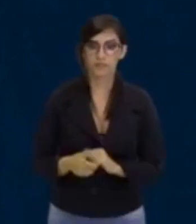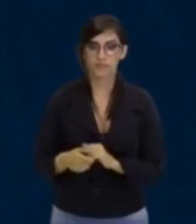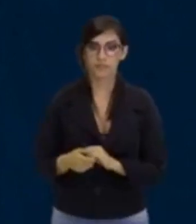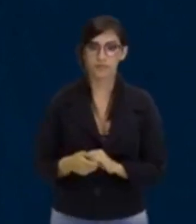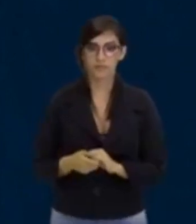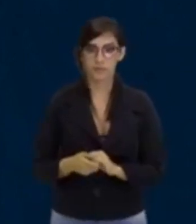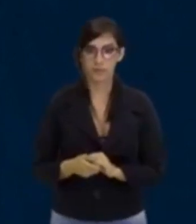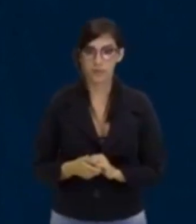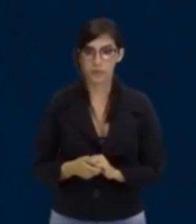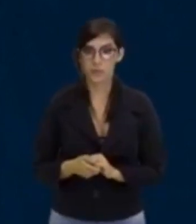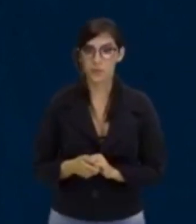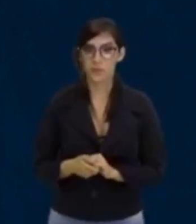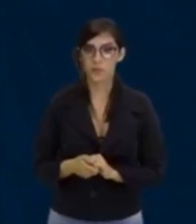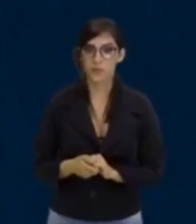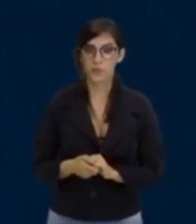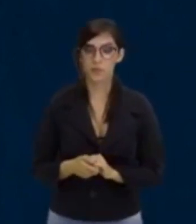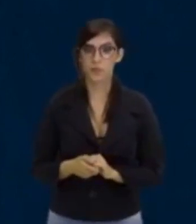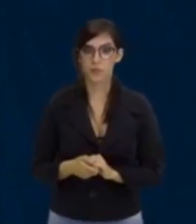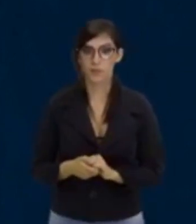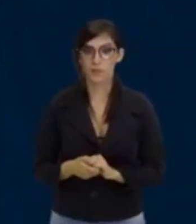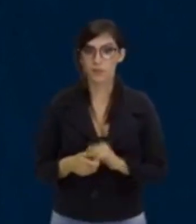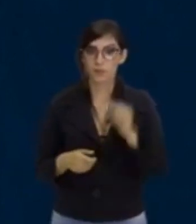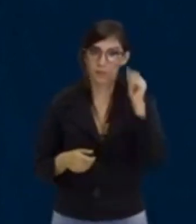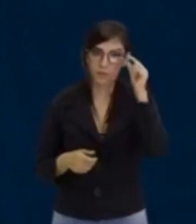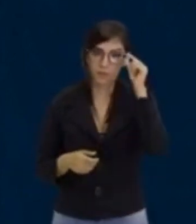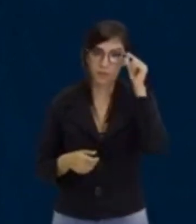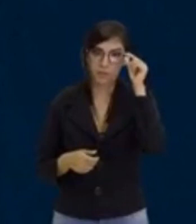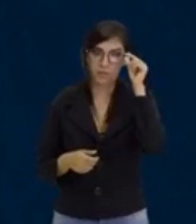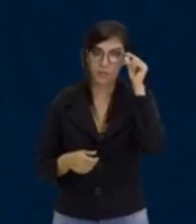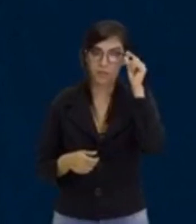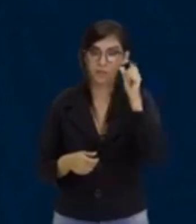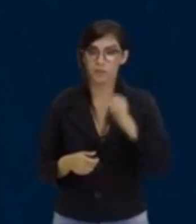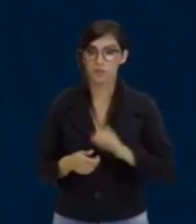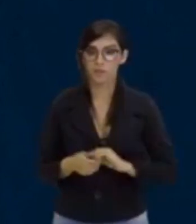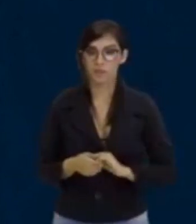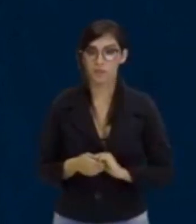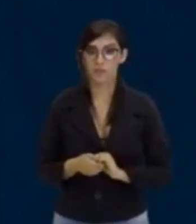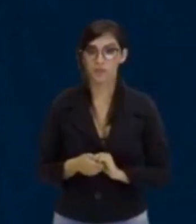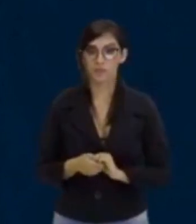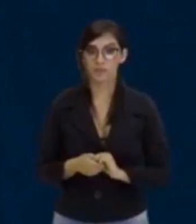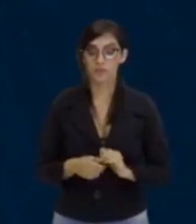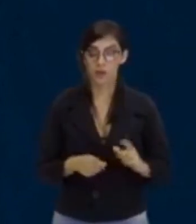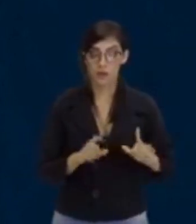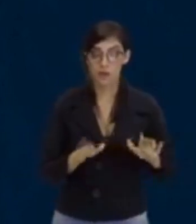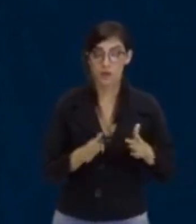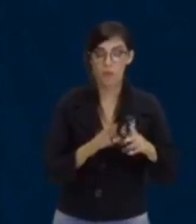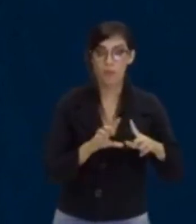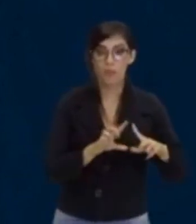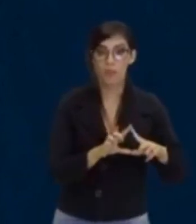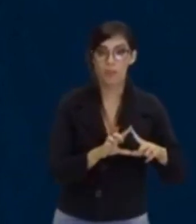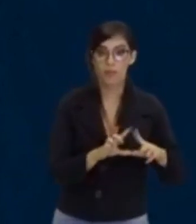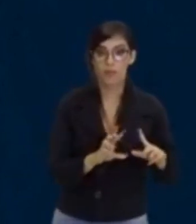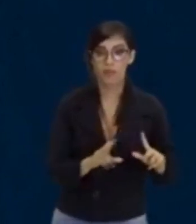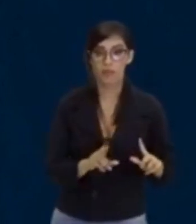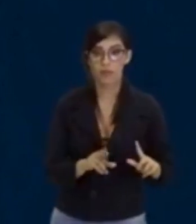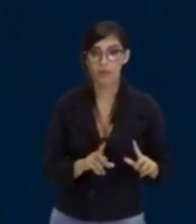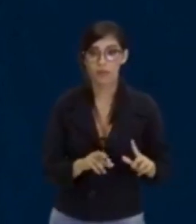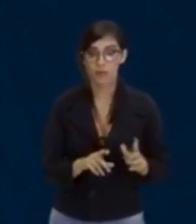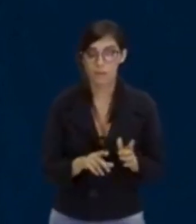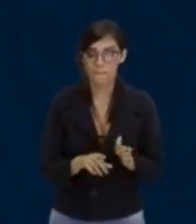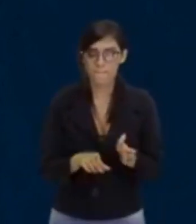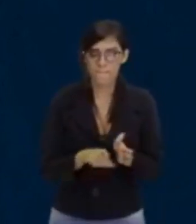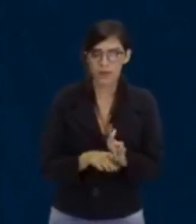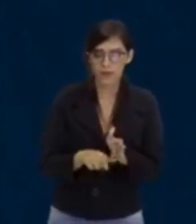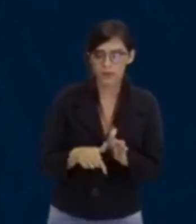vale 12. Vamos colocar aqui, ó. 12. E aí, o que acontece? Delta igual. Menos 7 ao quadrado.